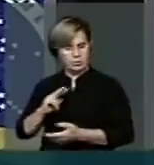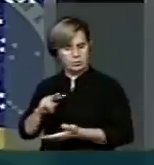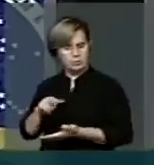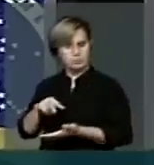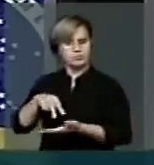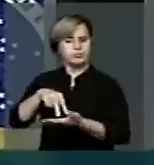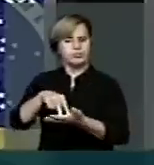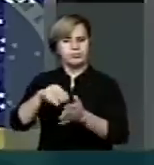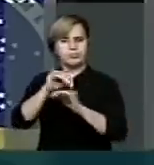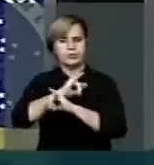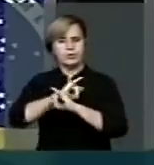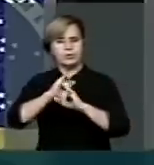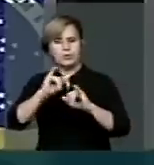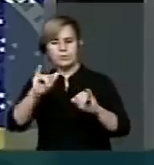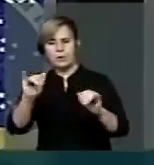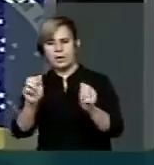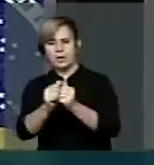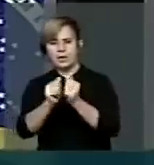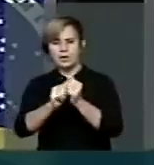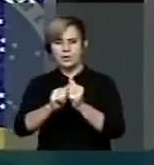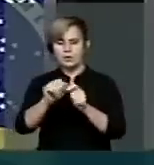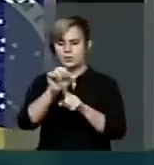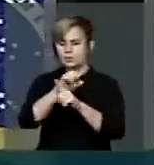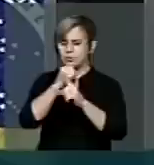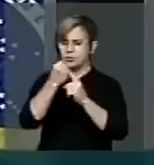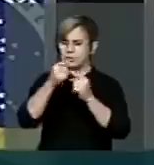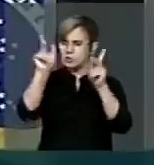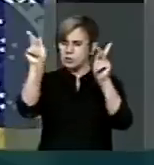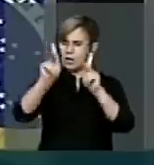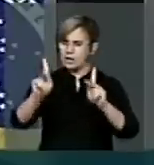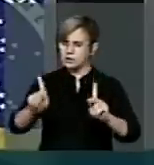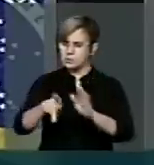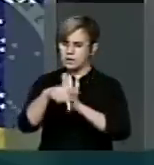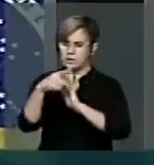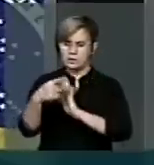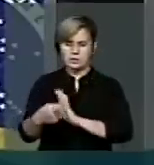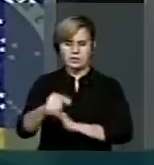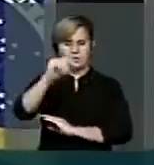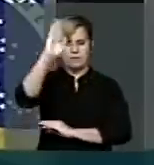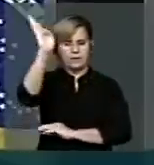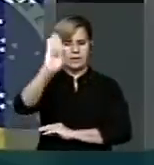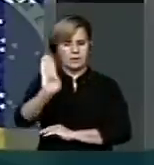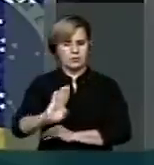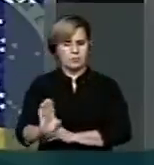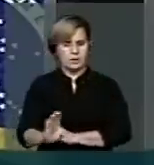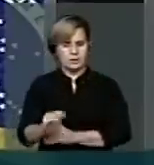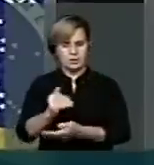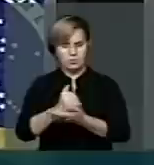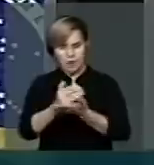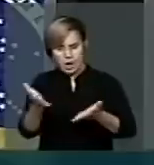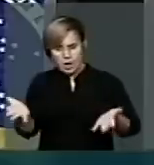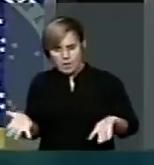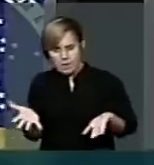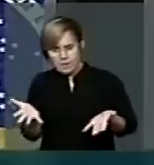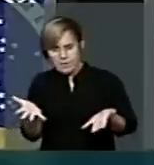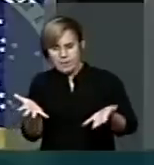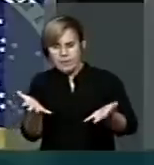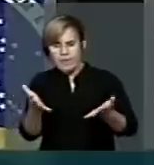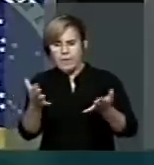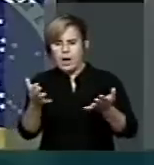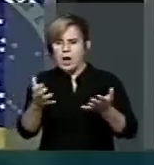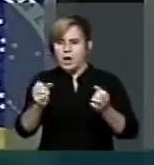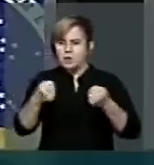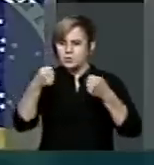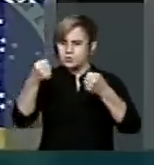sociedade pacífica e honrada como é a sociedade brasileira, desenvolver-se um ativismo tão